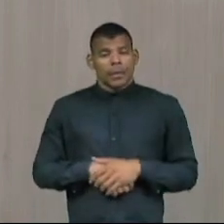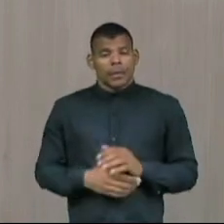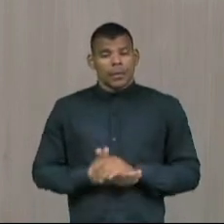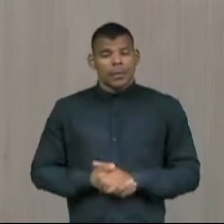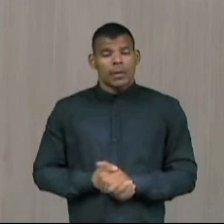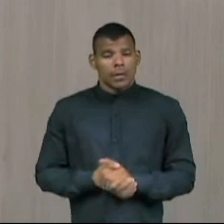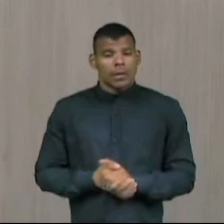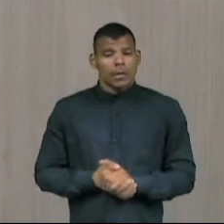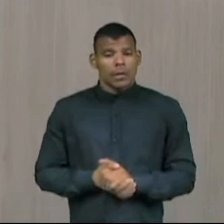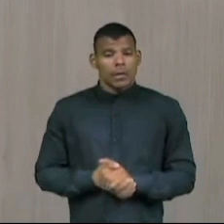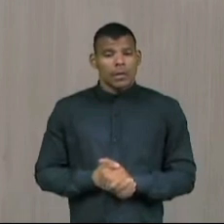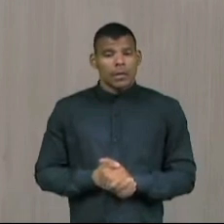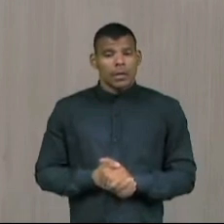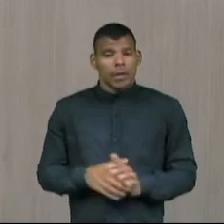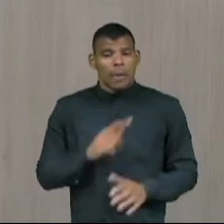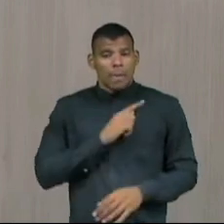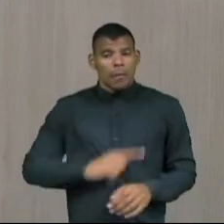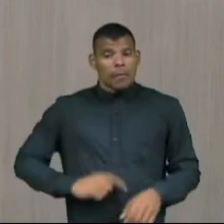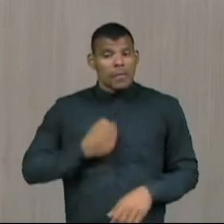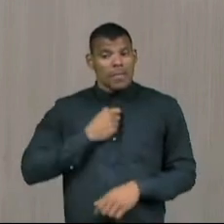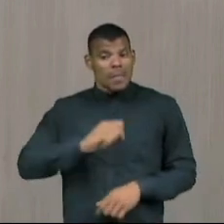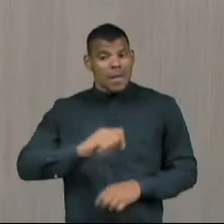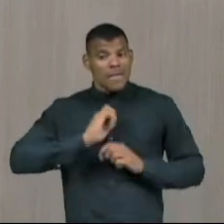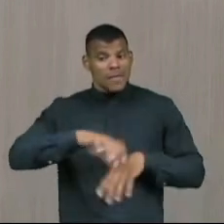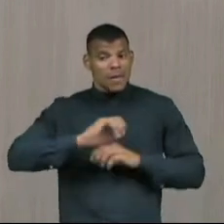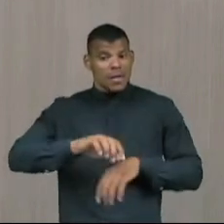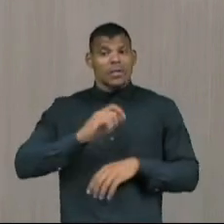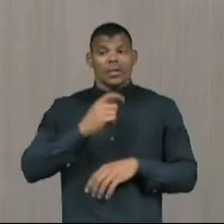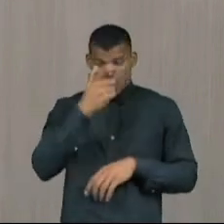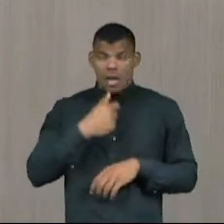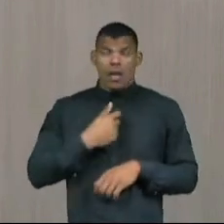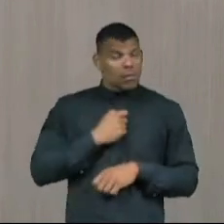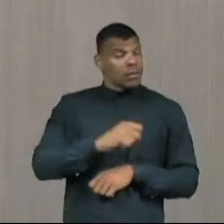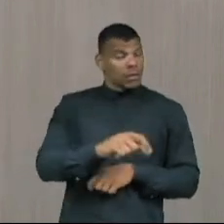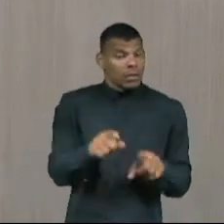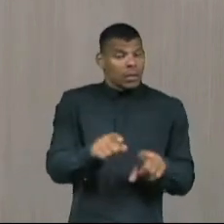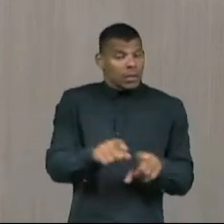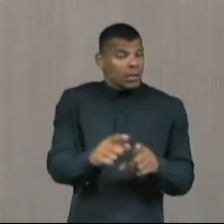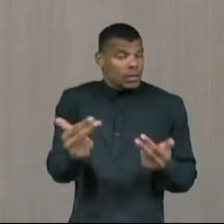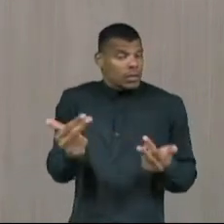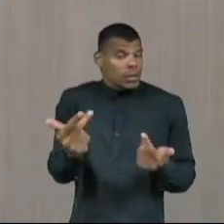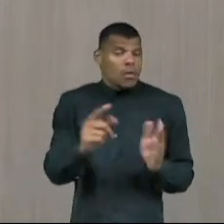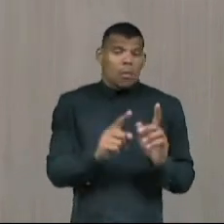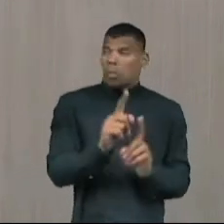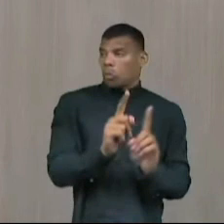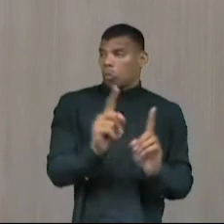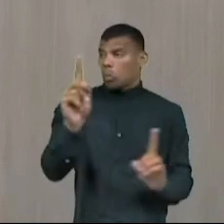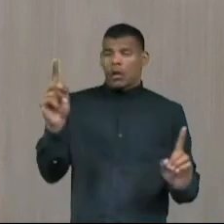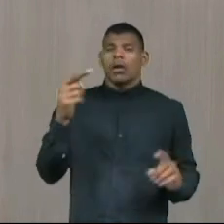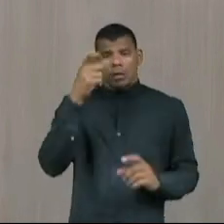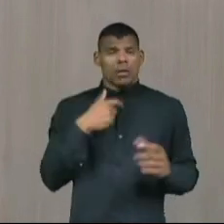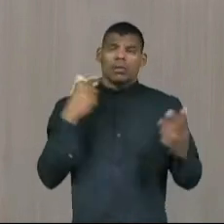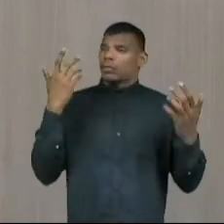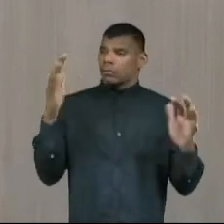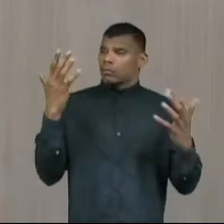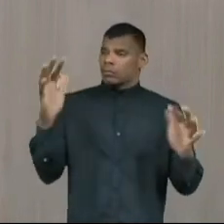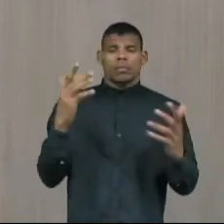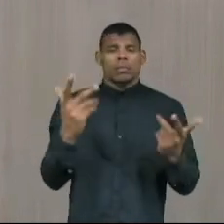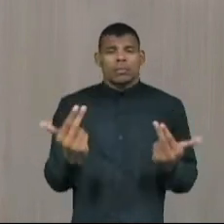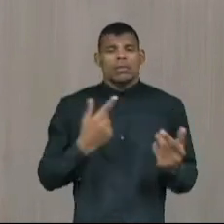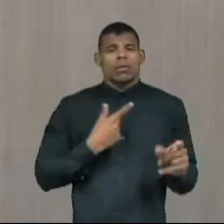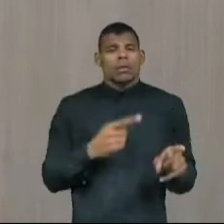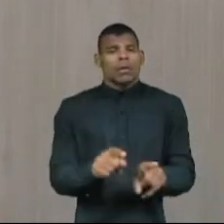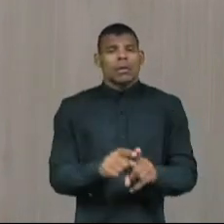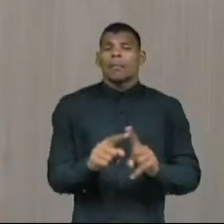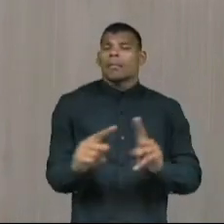tanto defende a educação, e eu defendo, que tanto celebra os índices da educação aqui, que eu também celebro, não